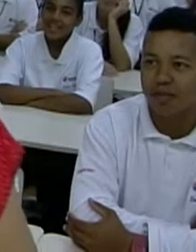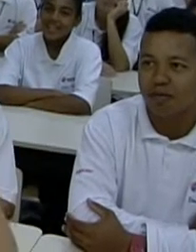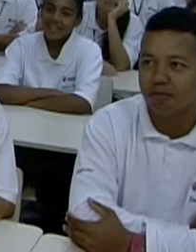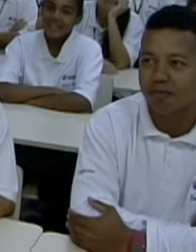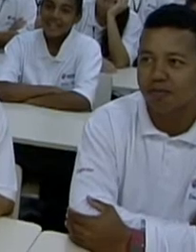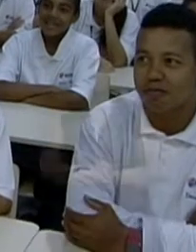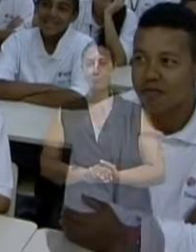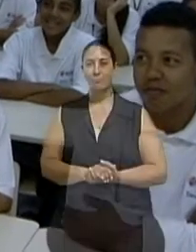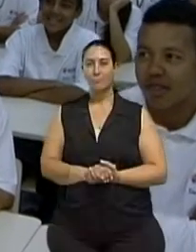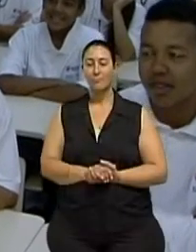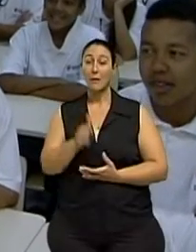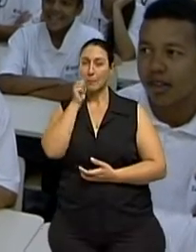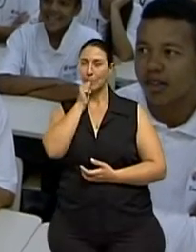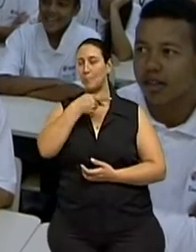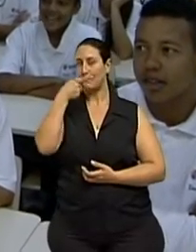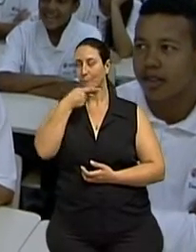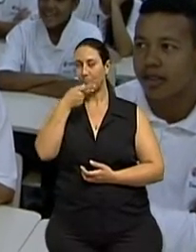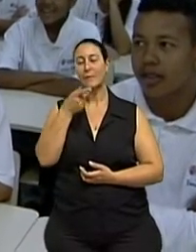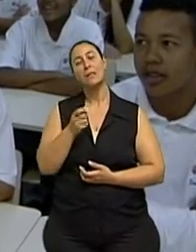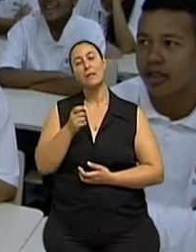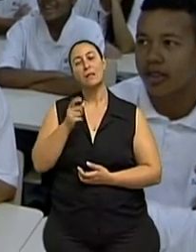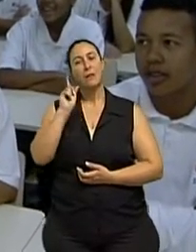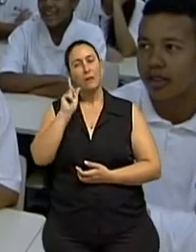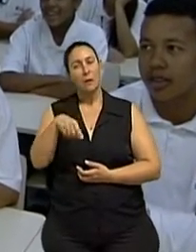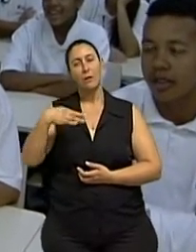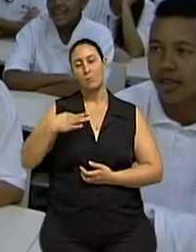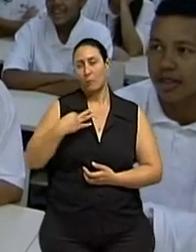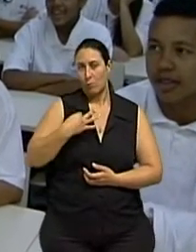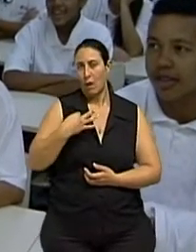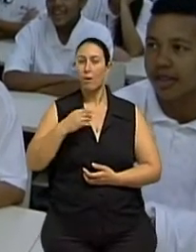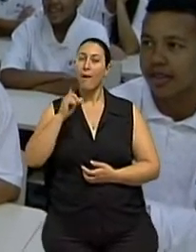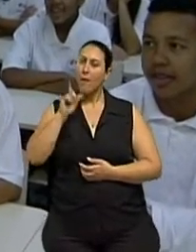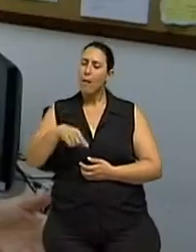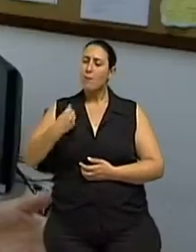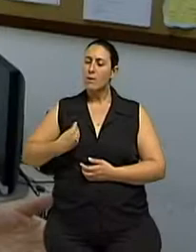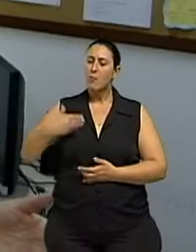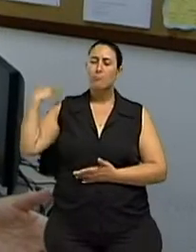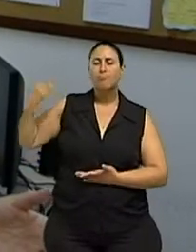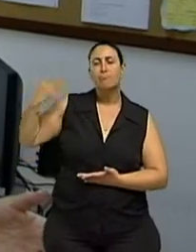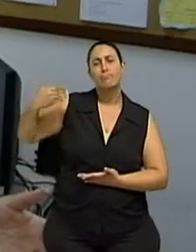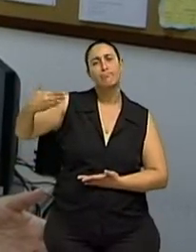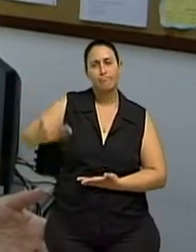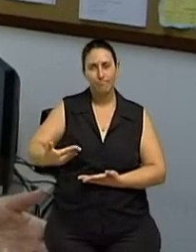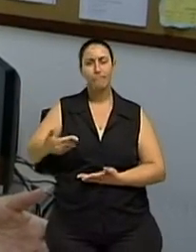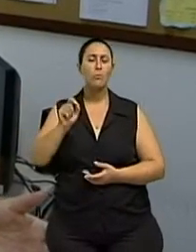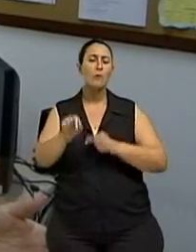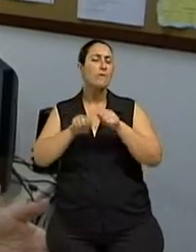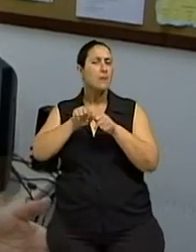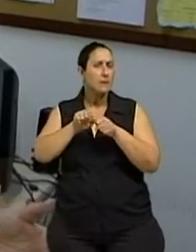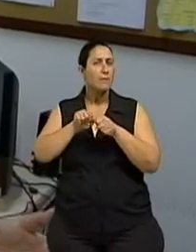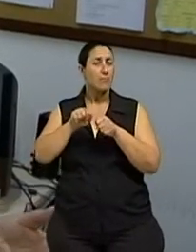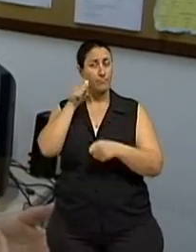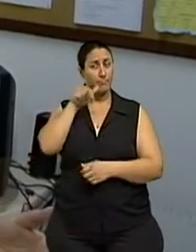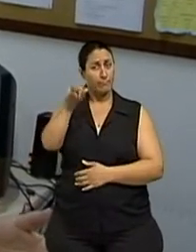Aproveitando que hoje é o dia 21... Ser voluntária e ensinar o que fez a vida inteira foi a opção da Enilda. Hoje,